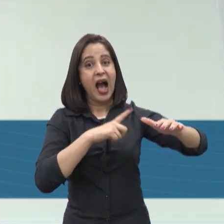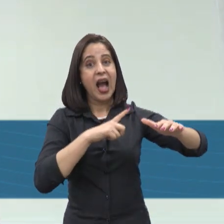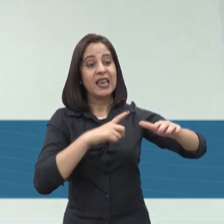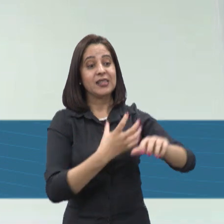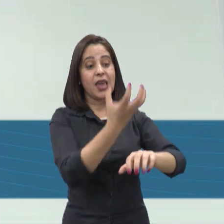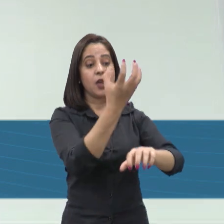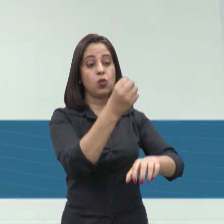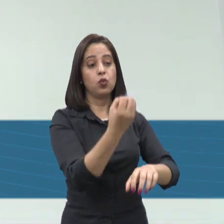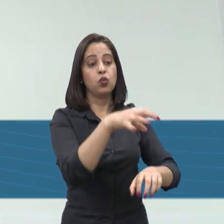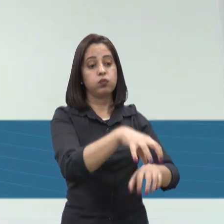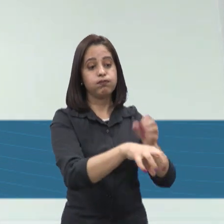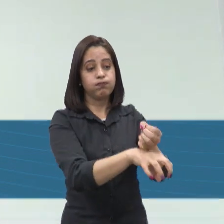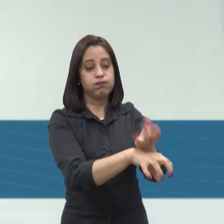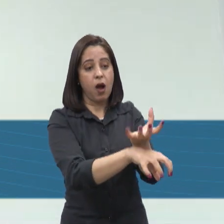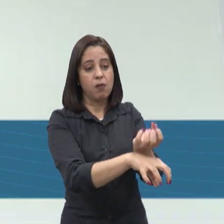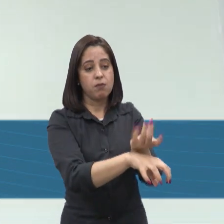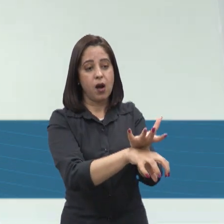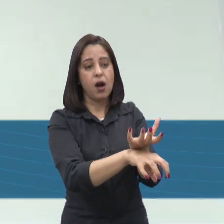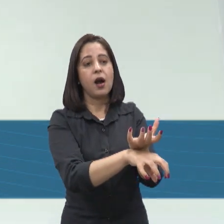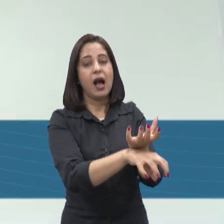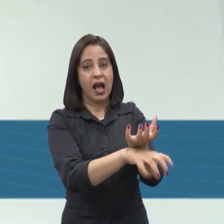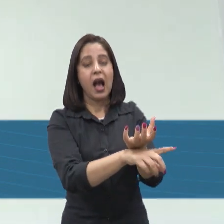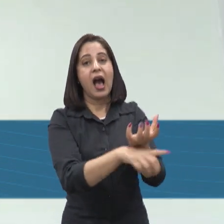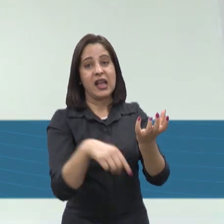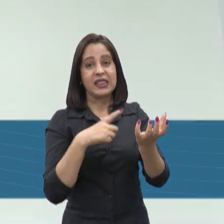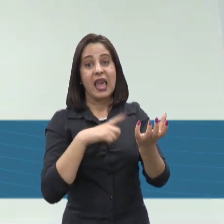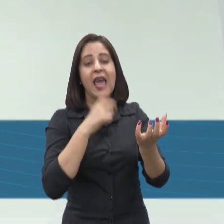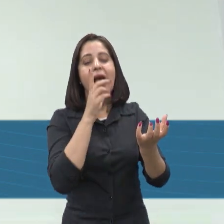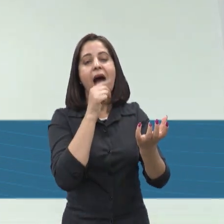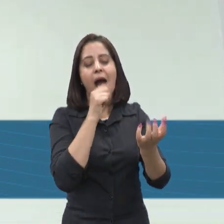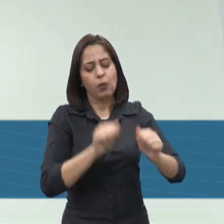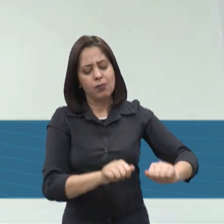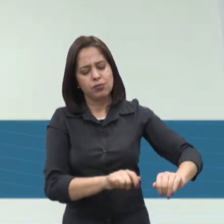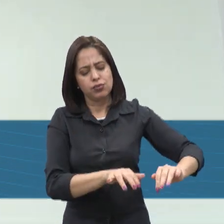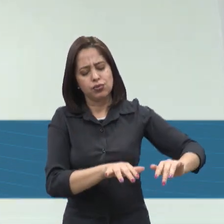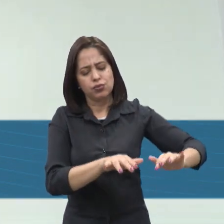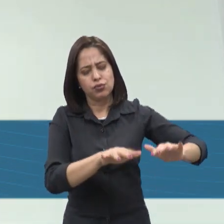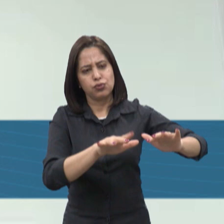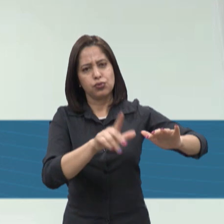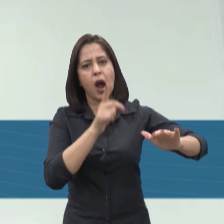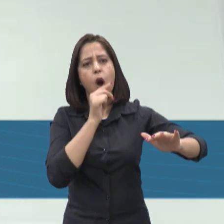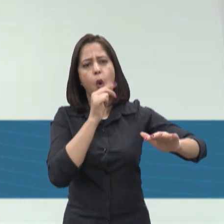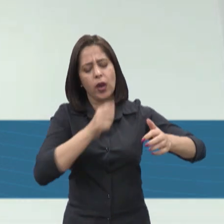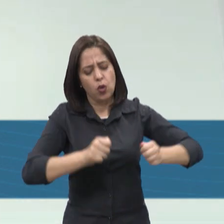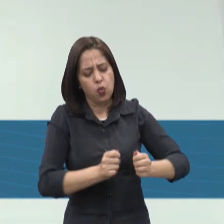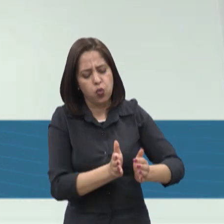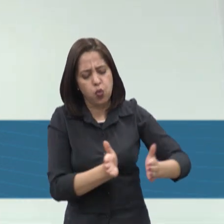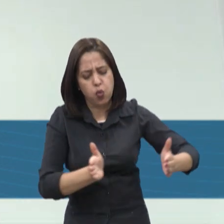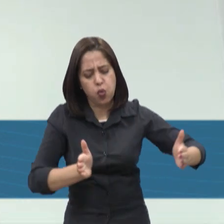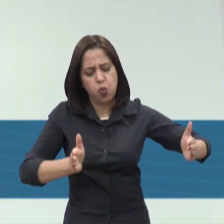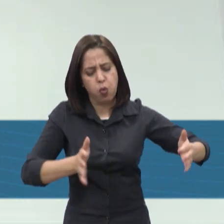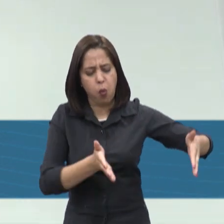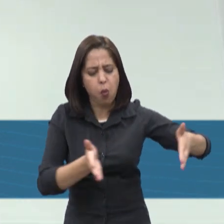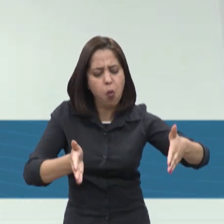temos uma quantidade muito grande de água e quando você tem uma quantidade muito grande de água,